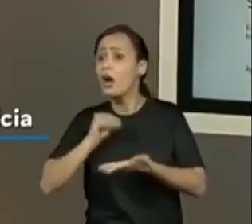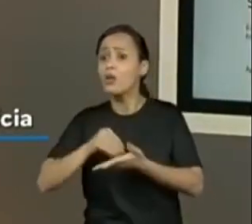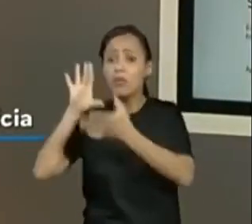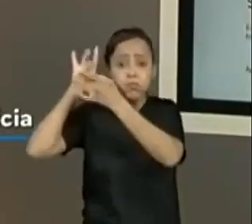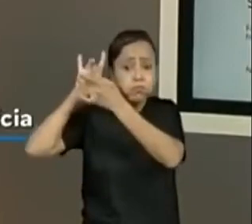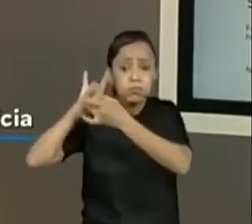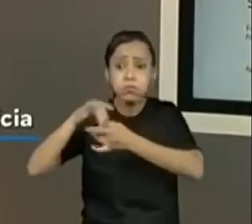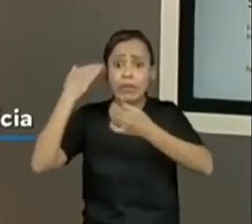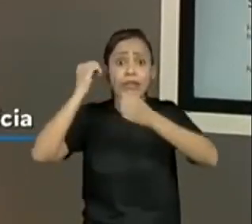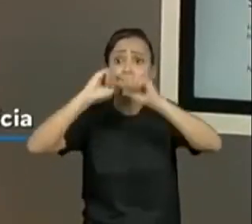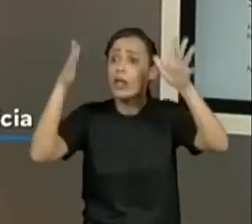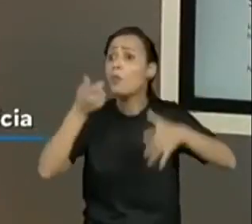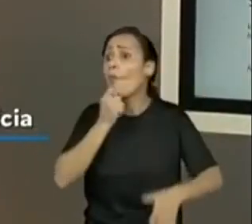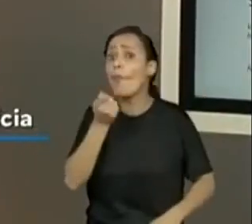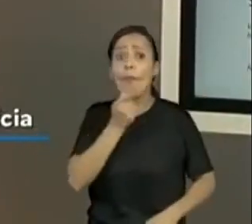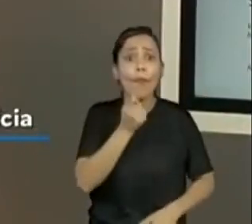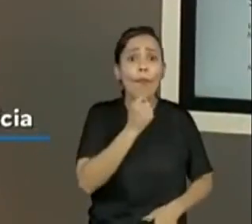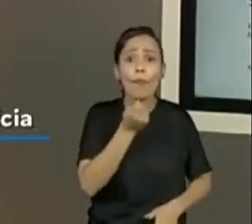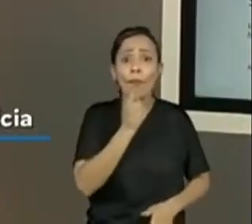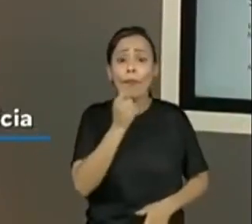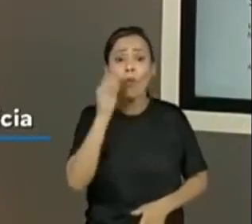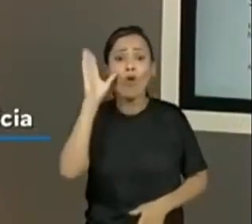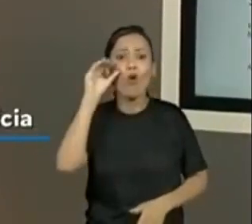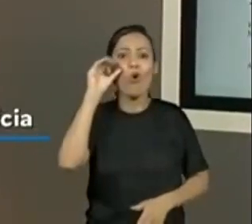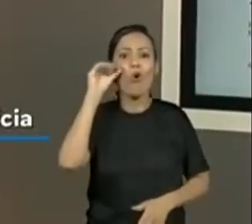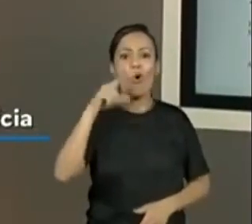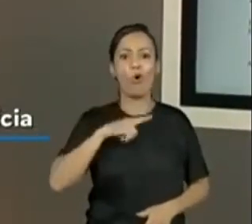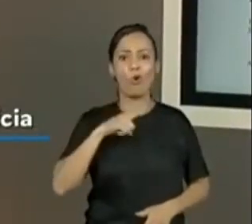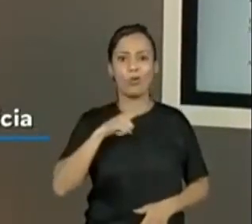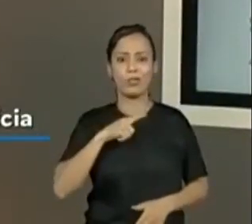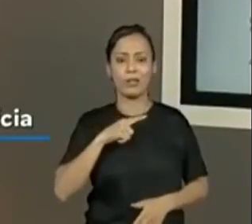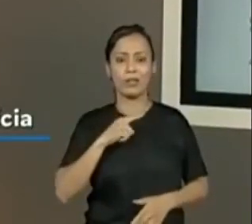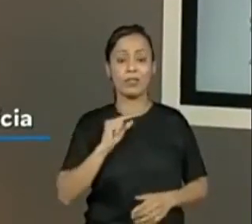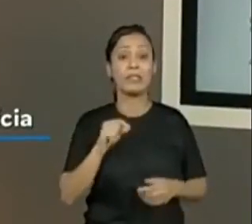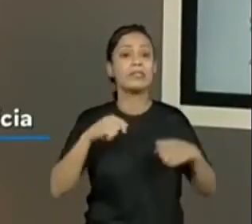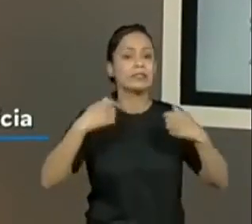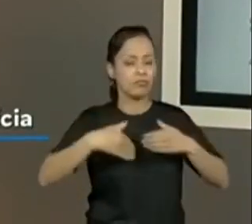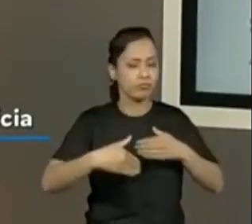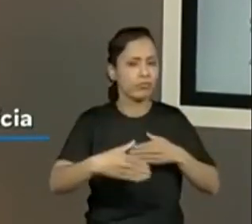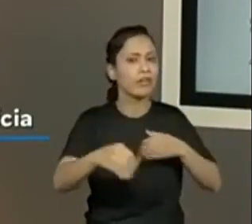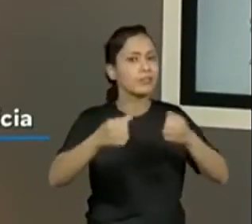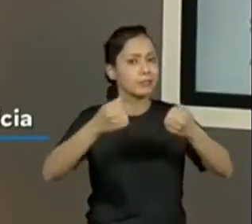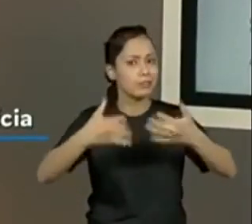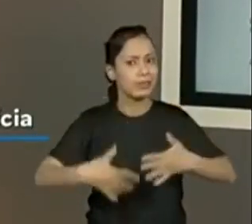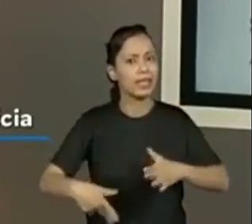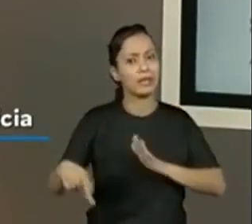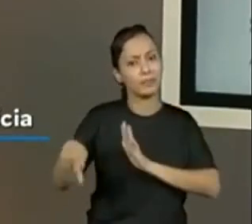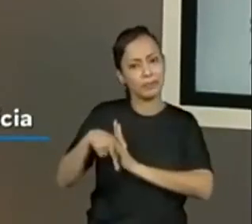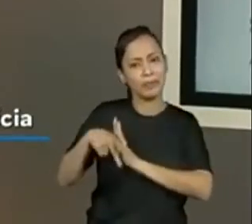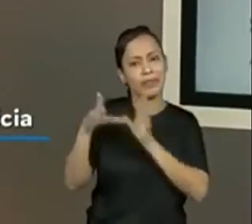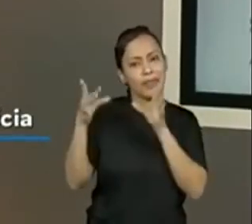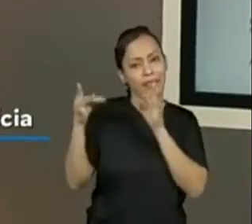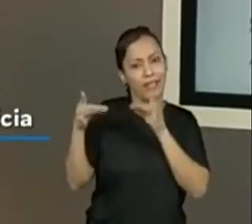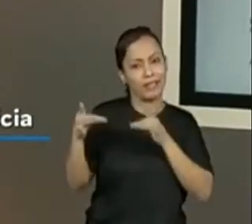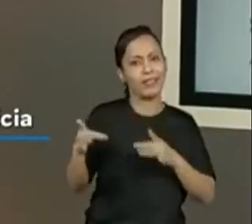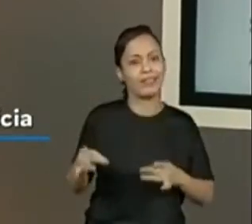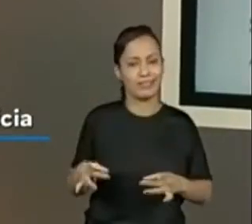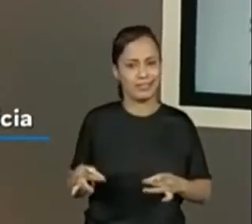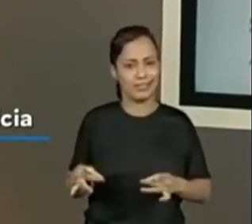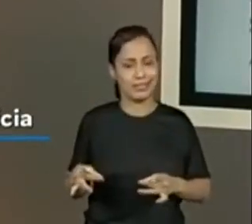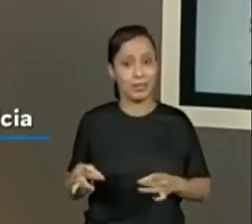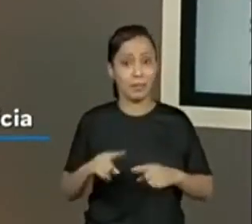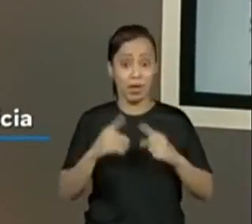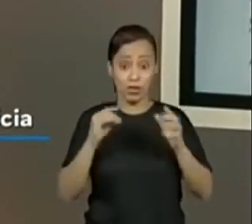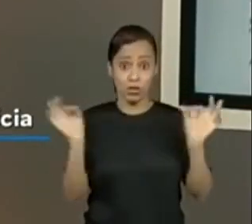primeiro parágrafo também faz parte da estrutura da notícia e mais para frente nós vamos falar também que ele tem um nome próprio, mas também ele traz várias